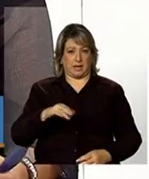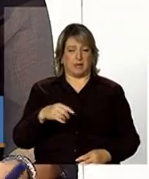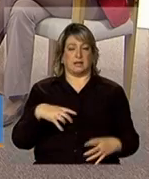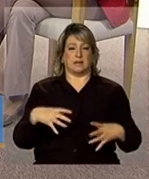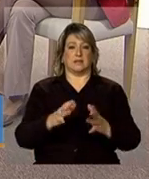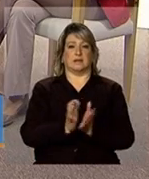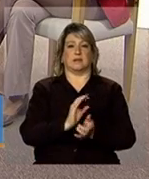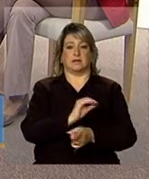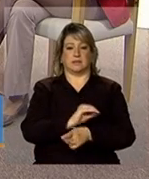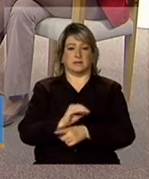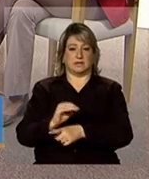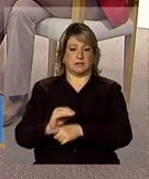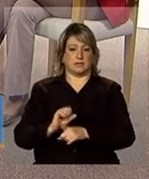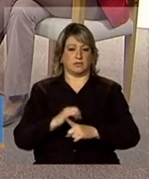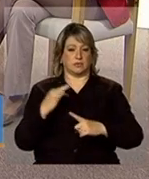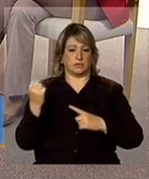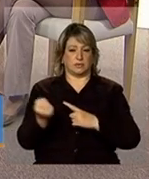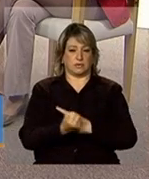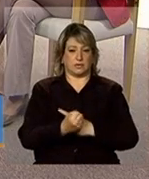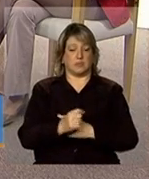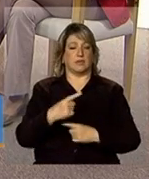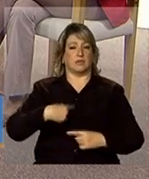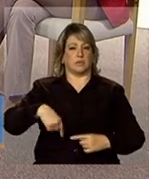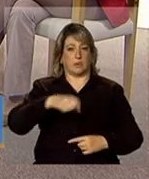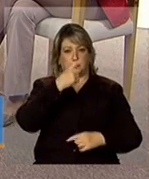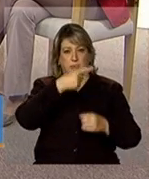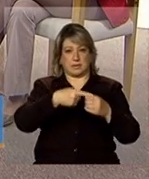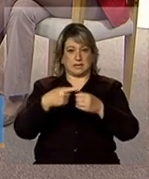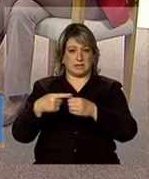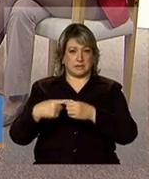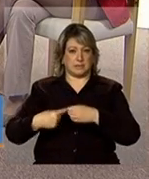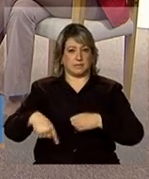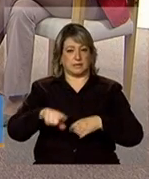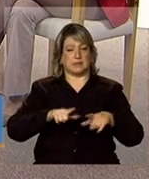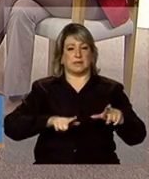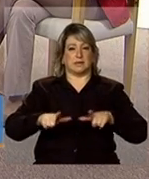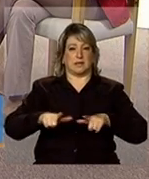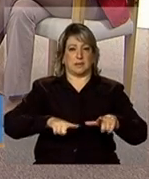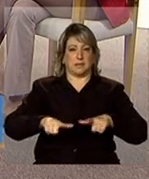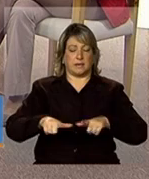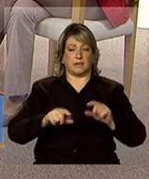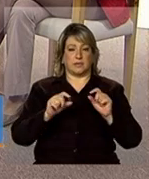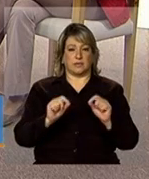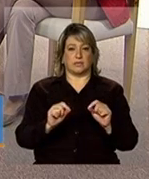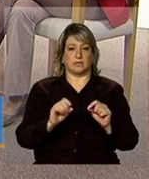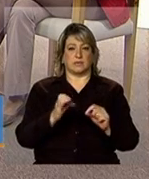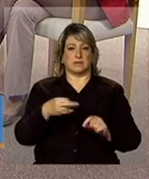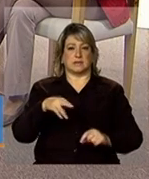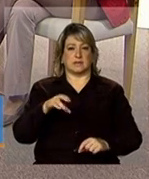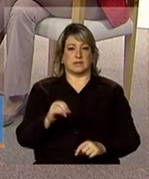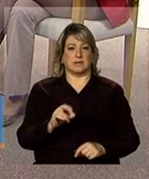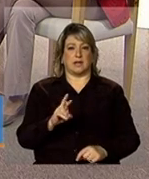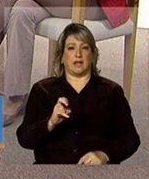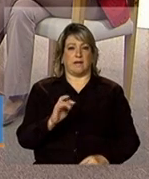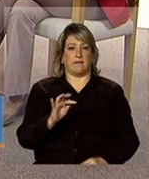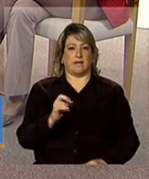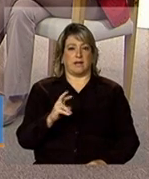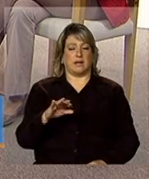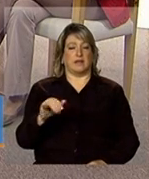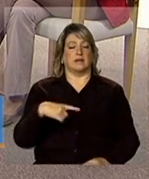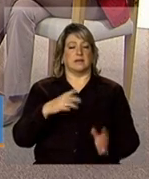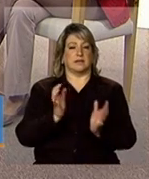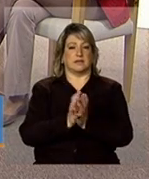social dos municípios que são as equipes que trabalham nos nossos centros de referência da